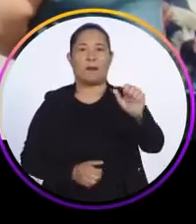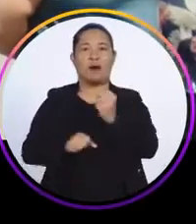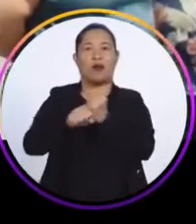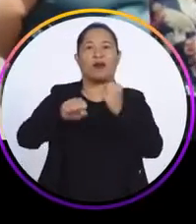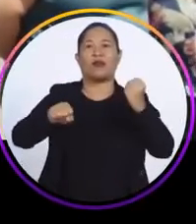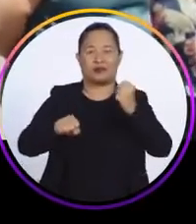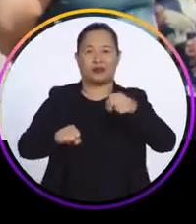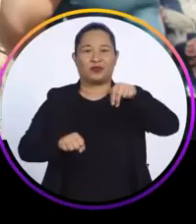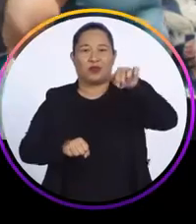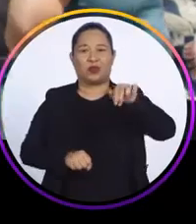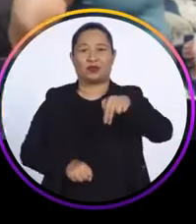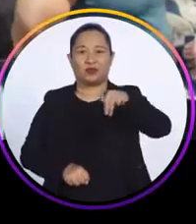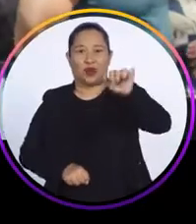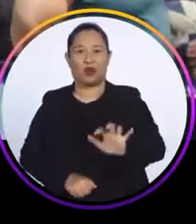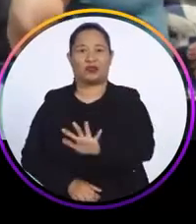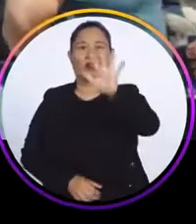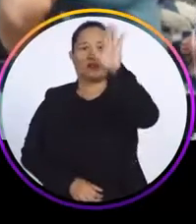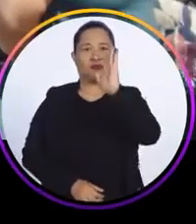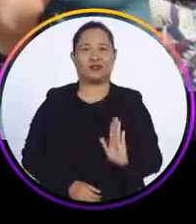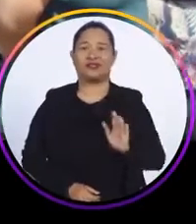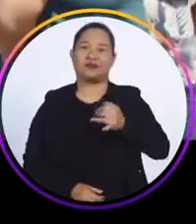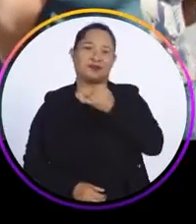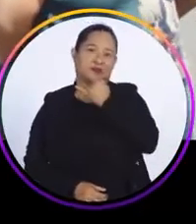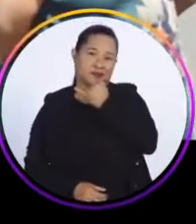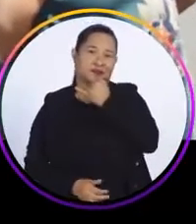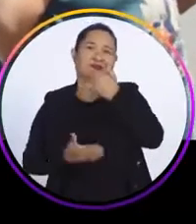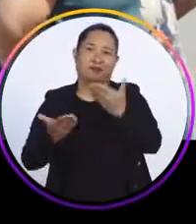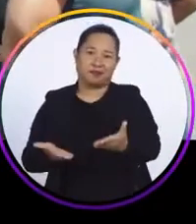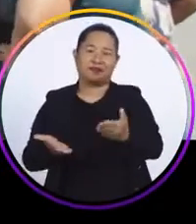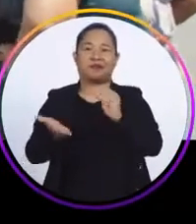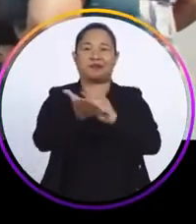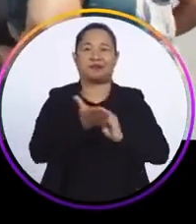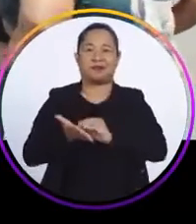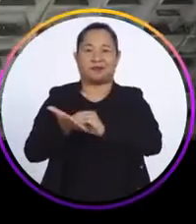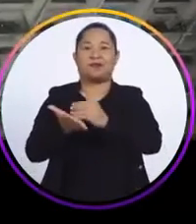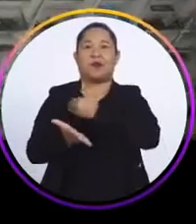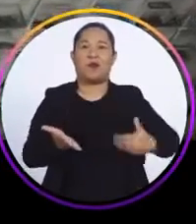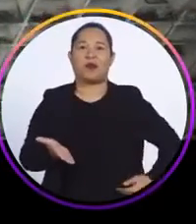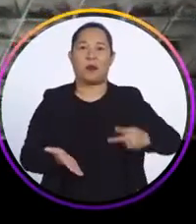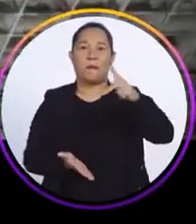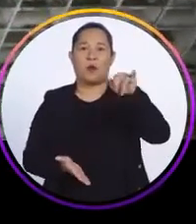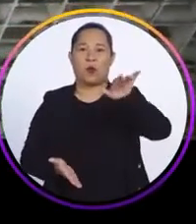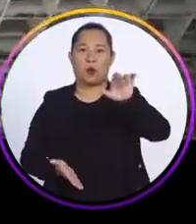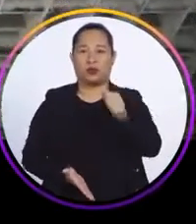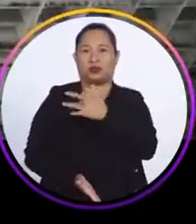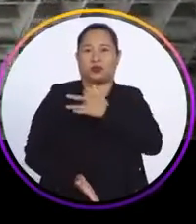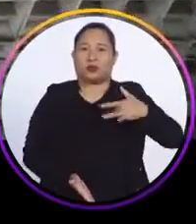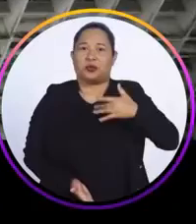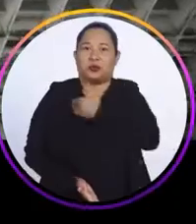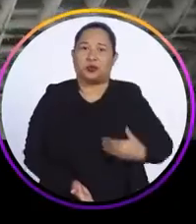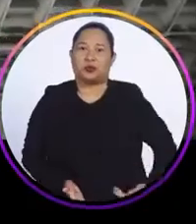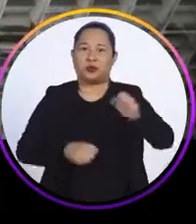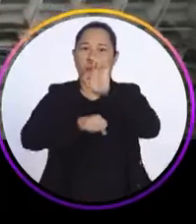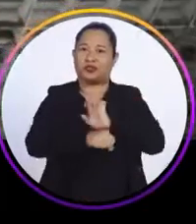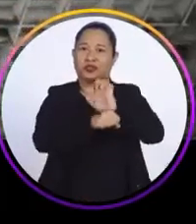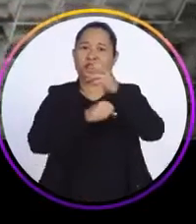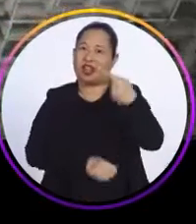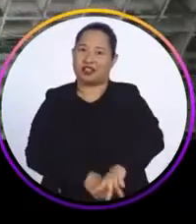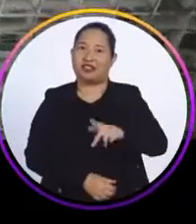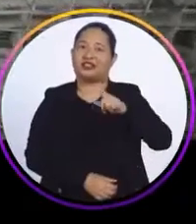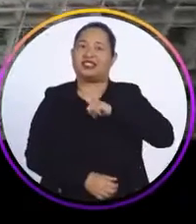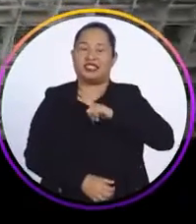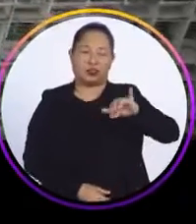a maior emergência do Norte e Nordeste brasileiro. Infelizmente, o retrato do descaso do governo Paulo Câmara com a saúde pública do nosso estado.